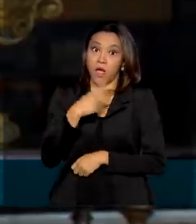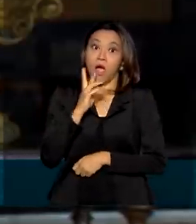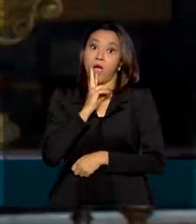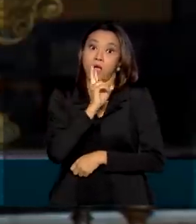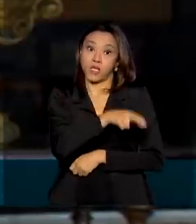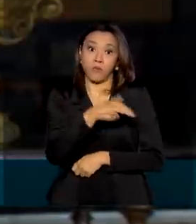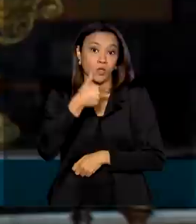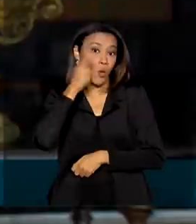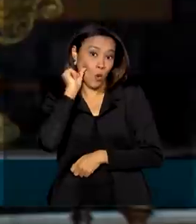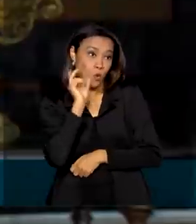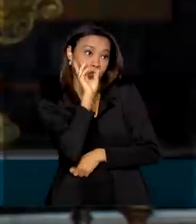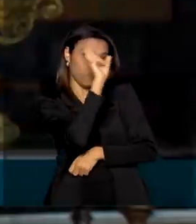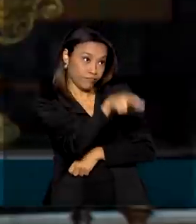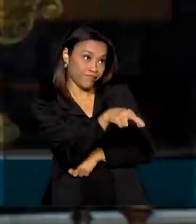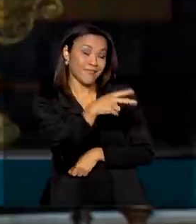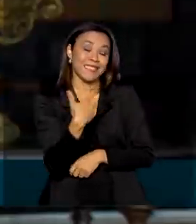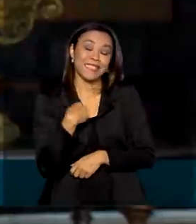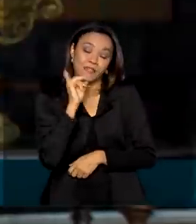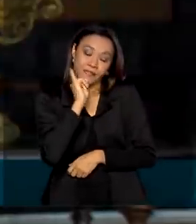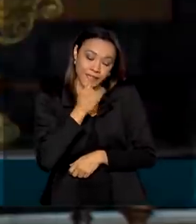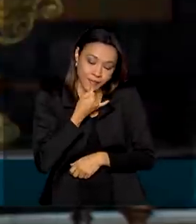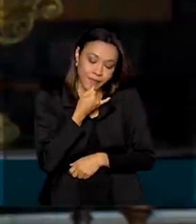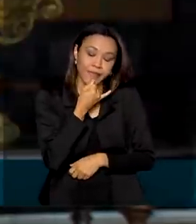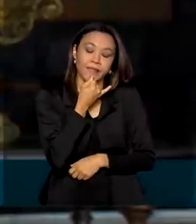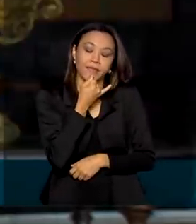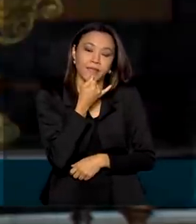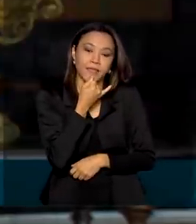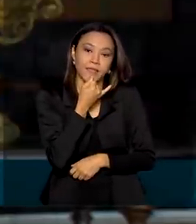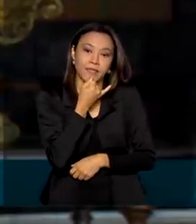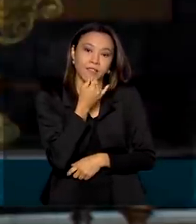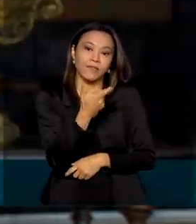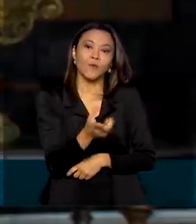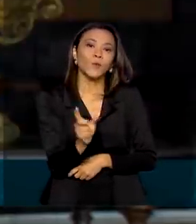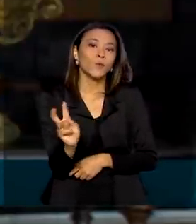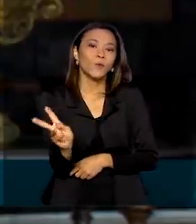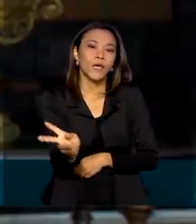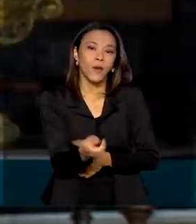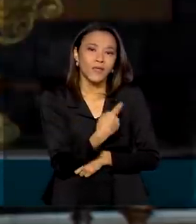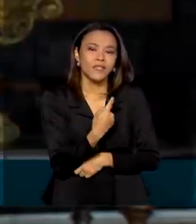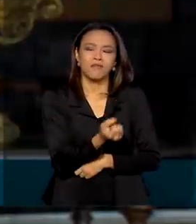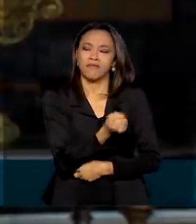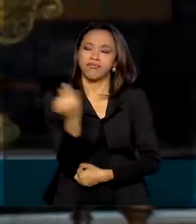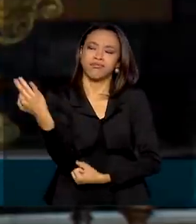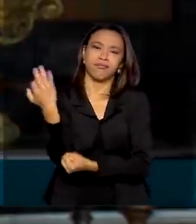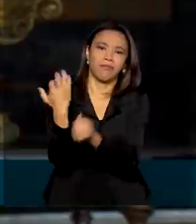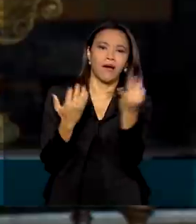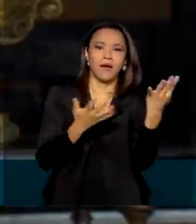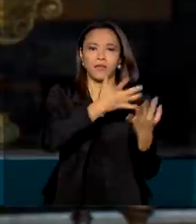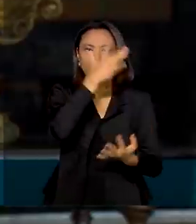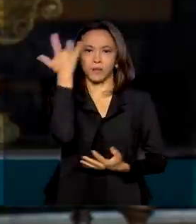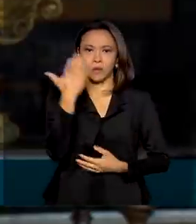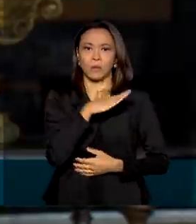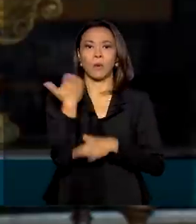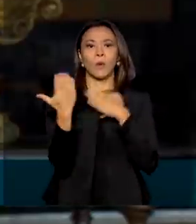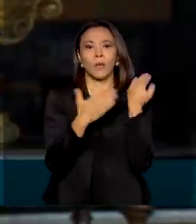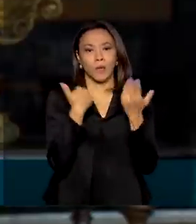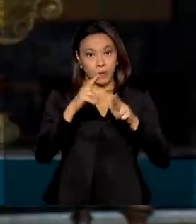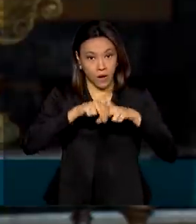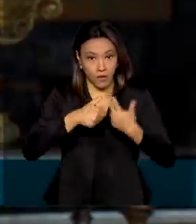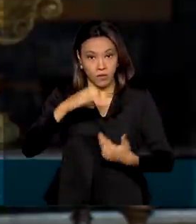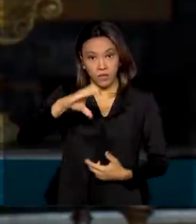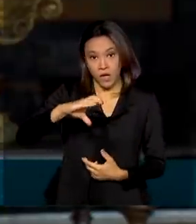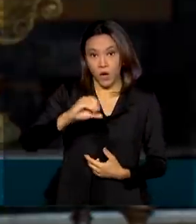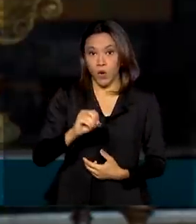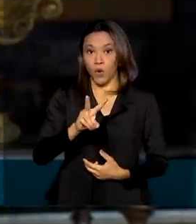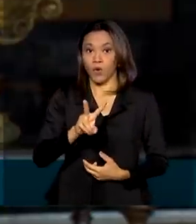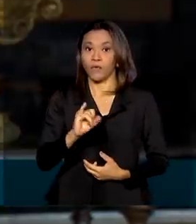ministro lamentou as perdas e a dor causada a milhares de brasileiros pela Covid-19 e